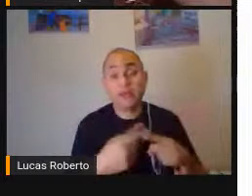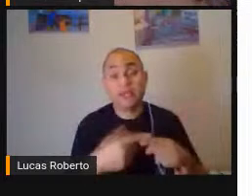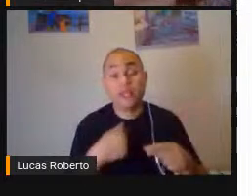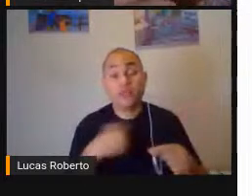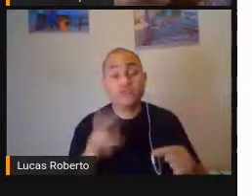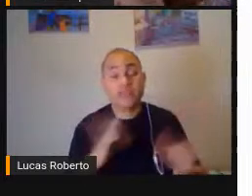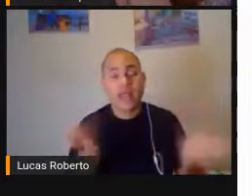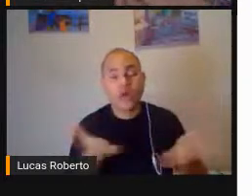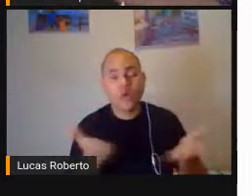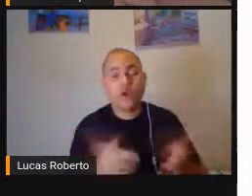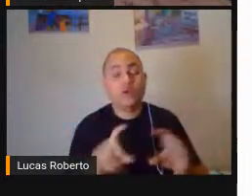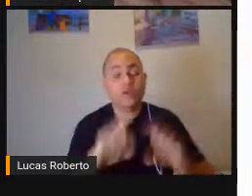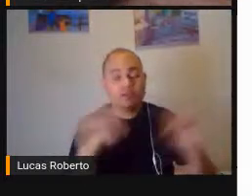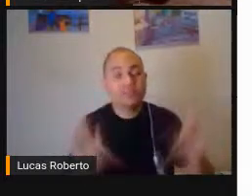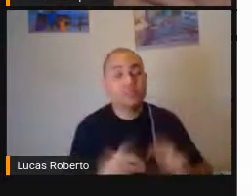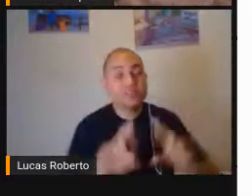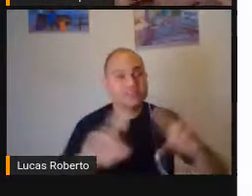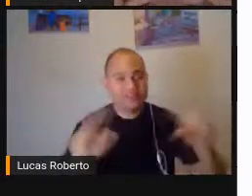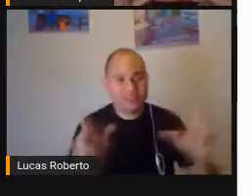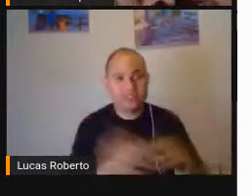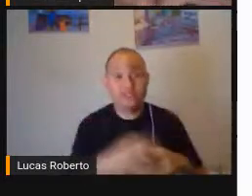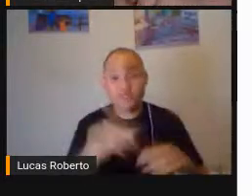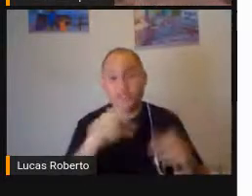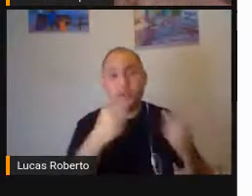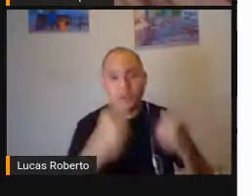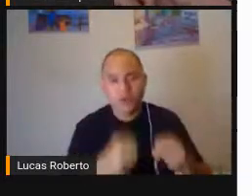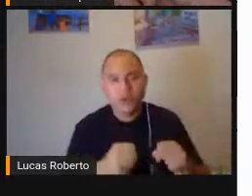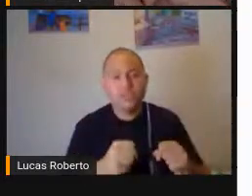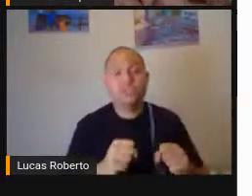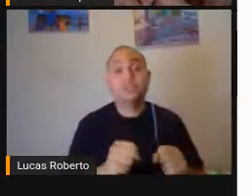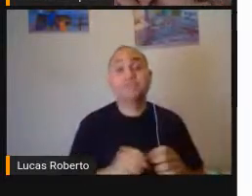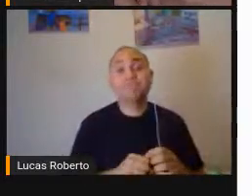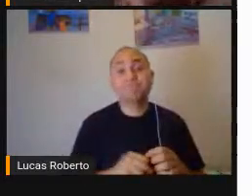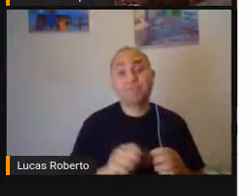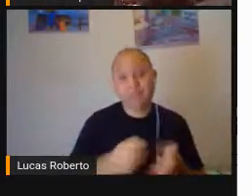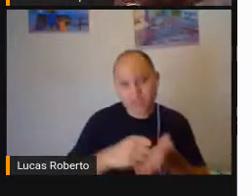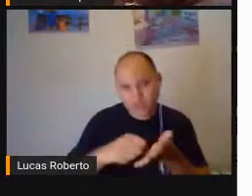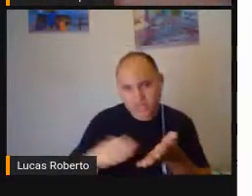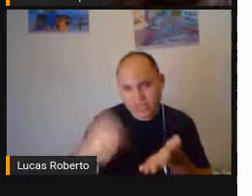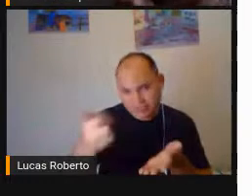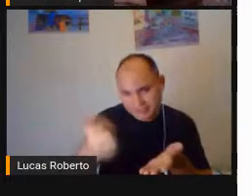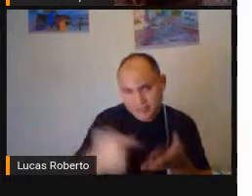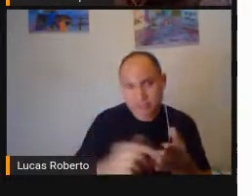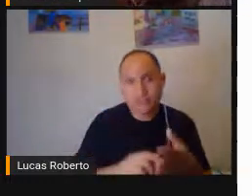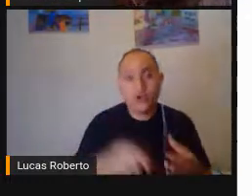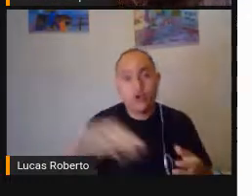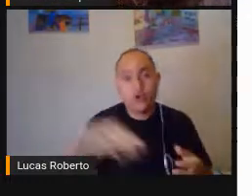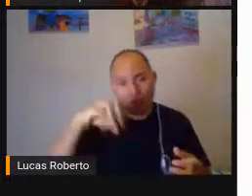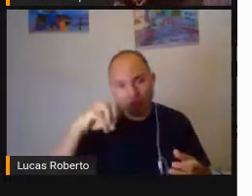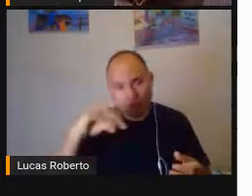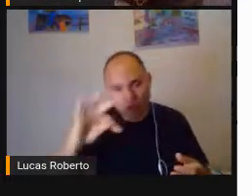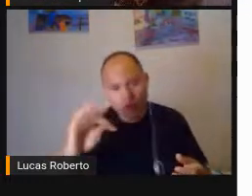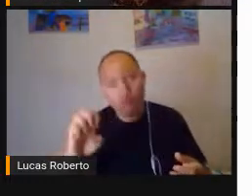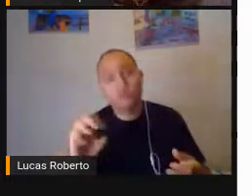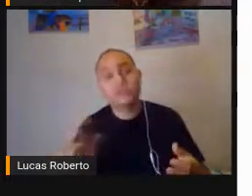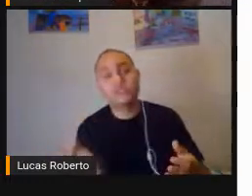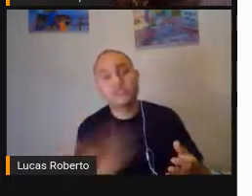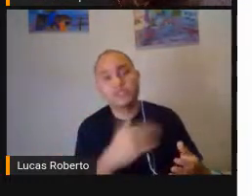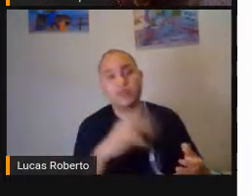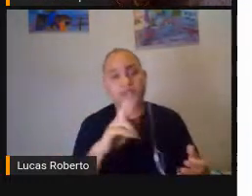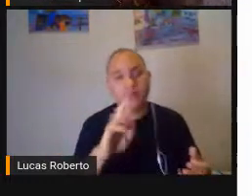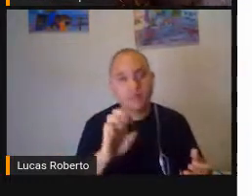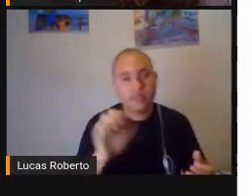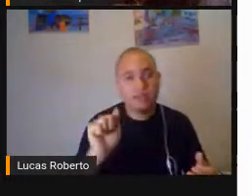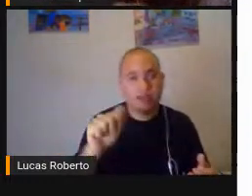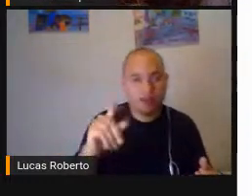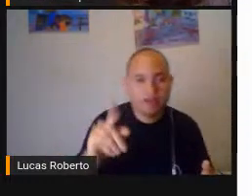vocês podem Anotar aí Olha O mote O read write Talk and comment Que extensões São essas São extensões